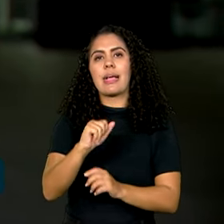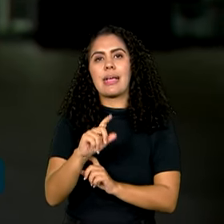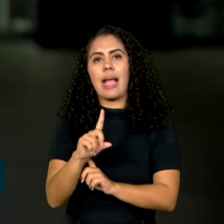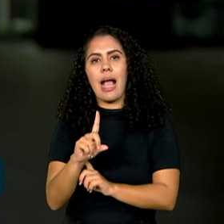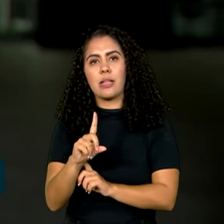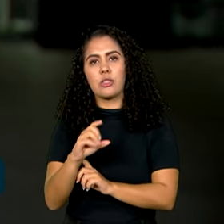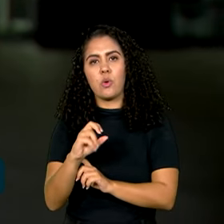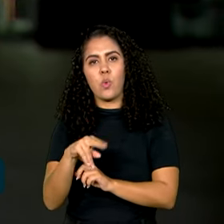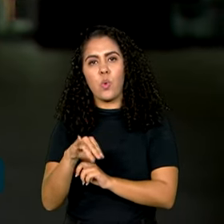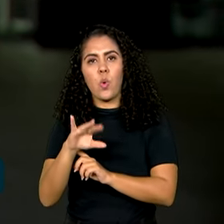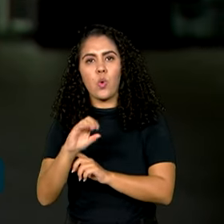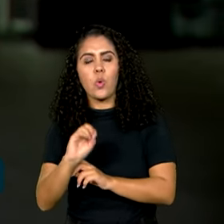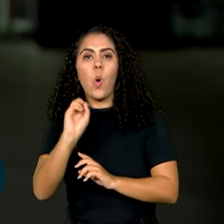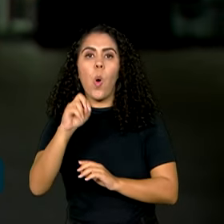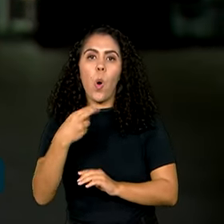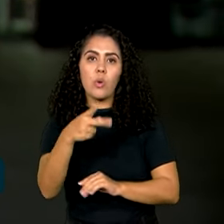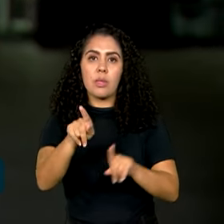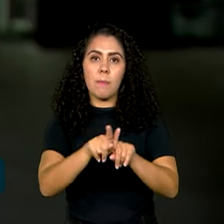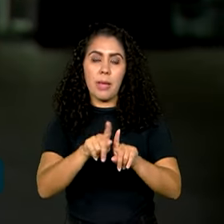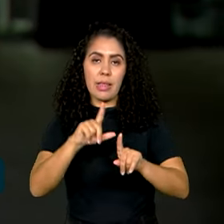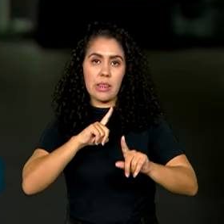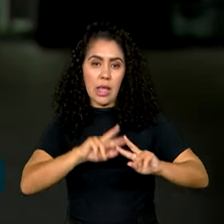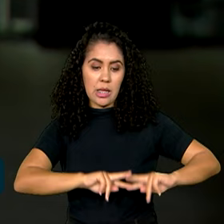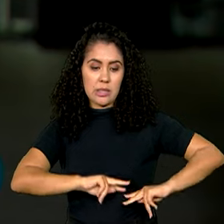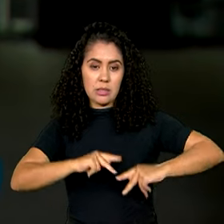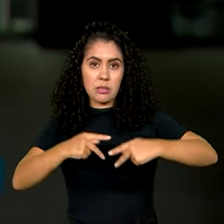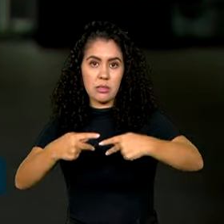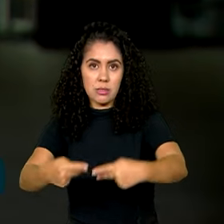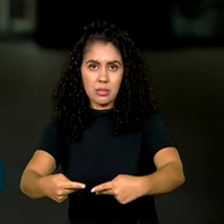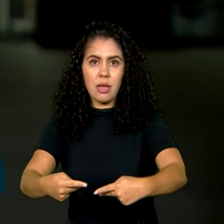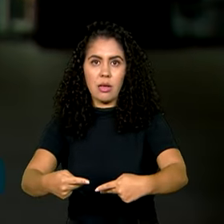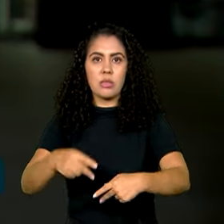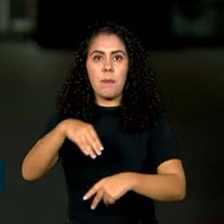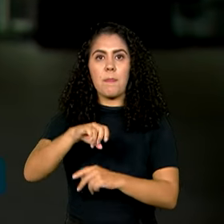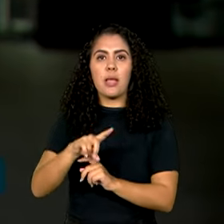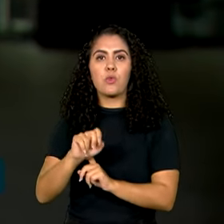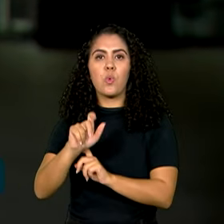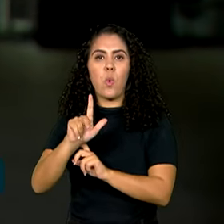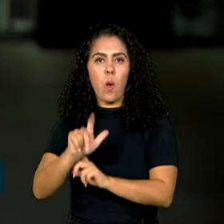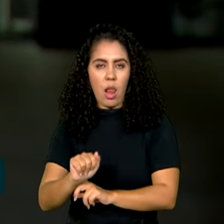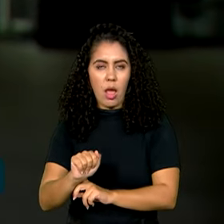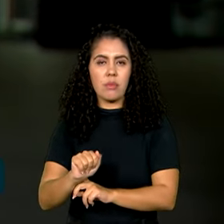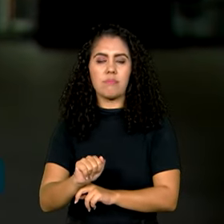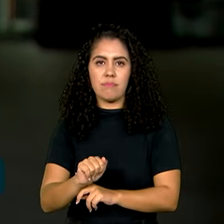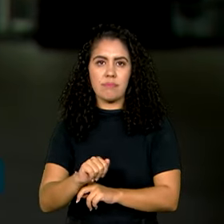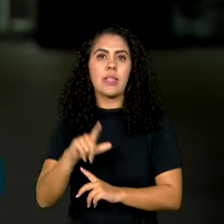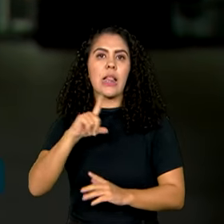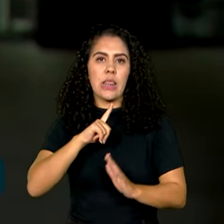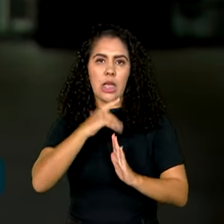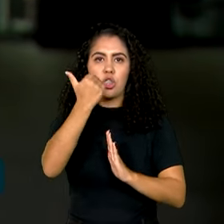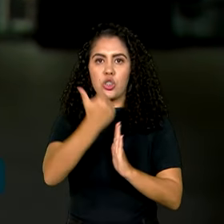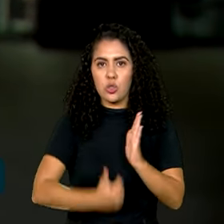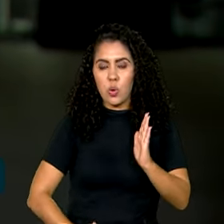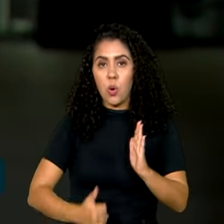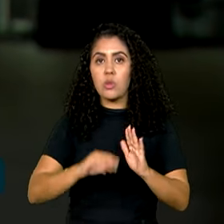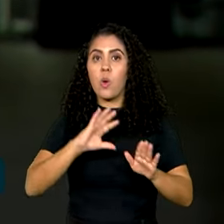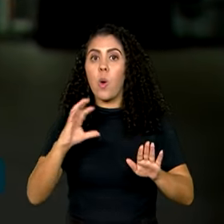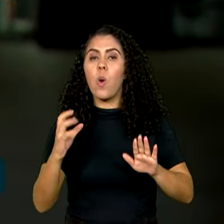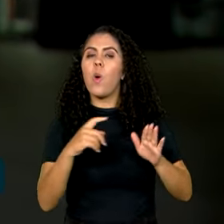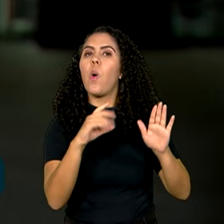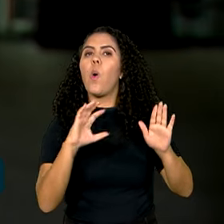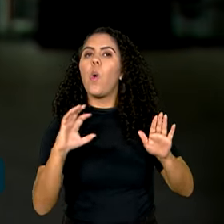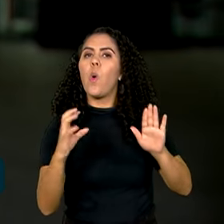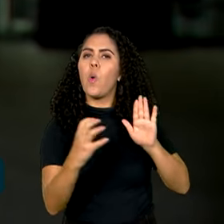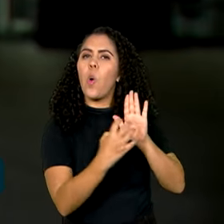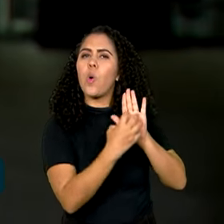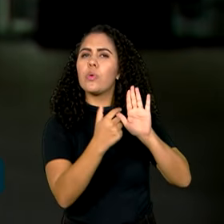óssea, tem isenção na inscrição. Pois é, Pablo, como você falou aí, esse concurso está sendo apelidado de Enem dos